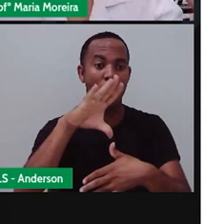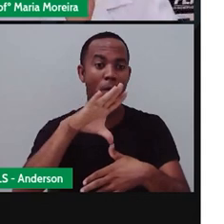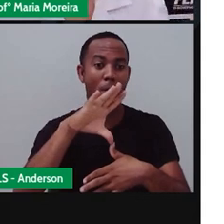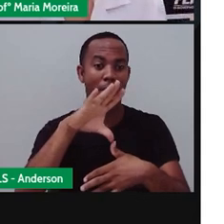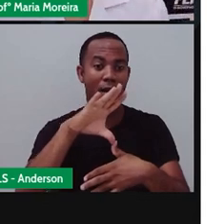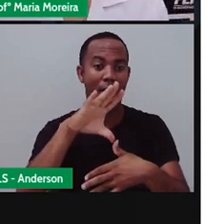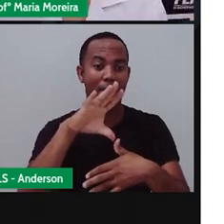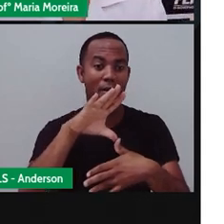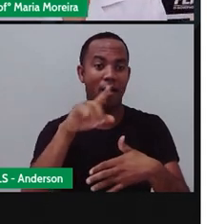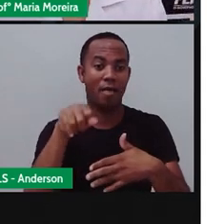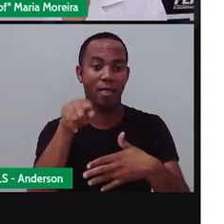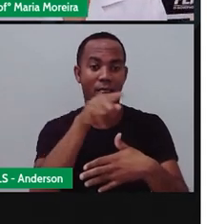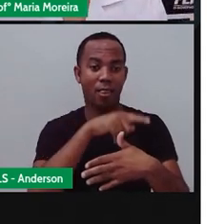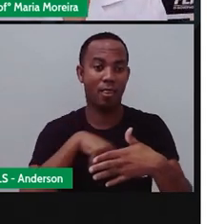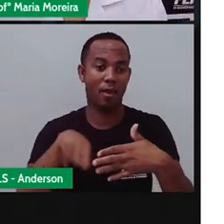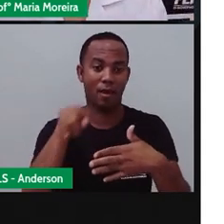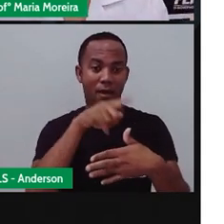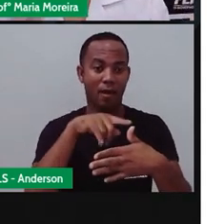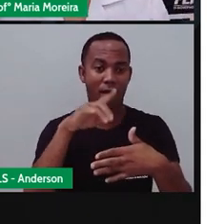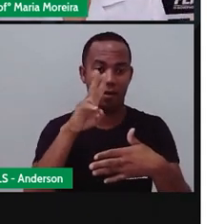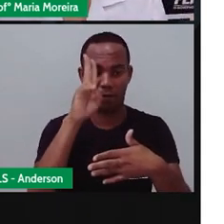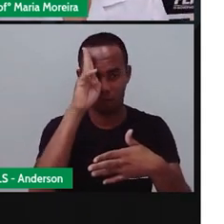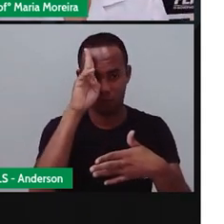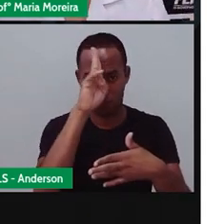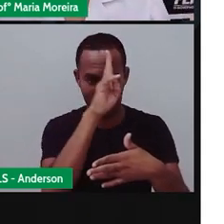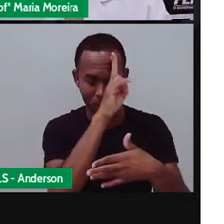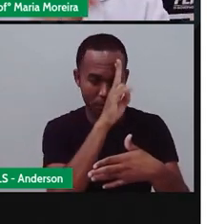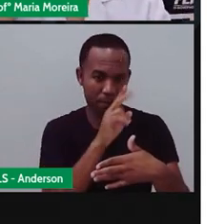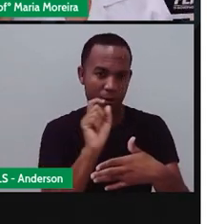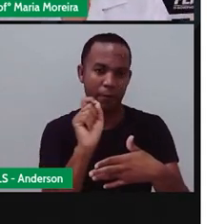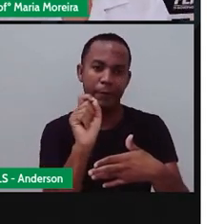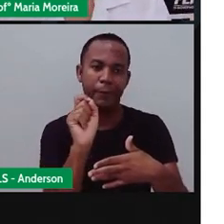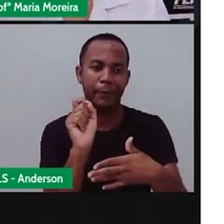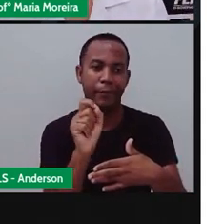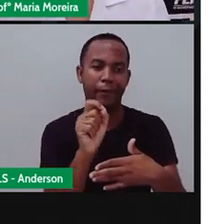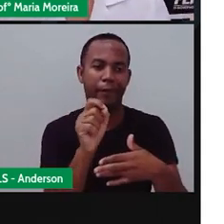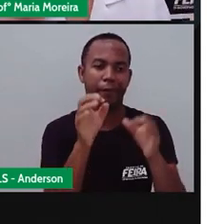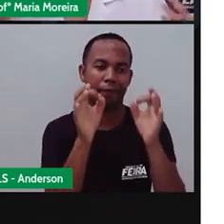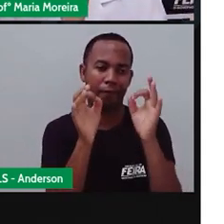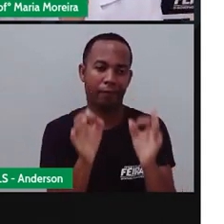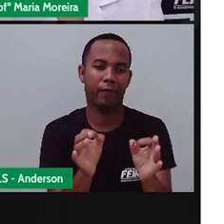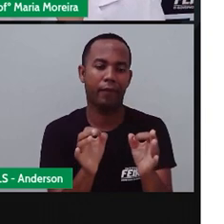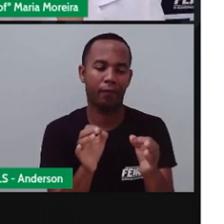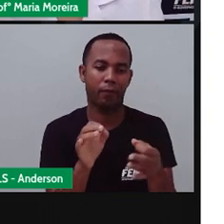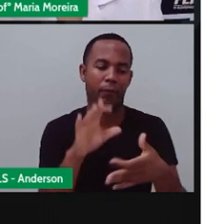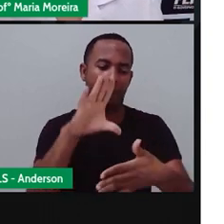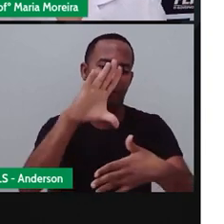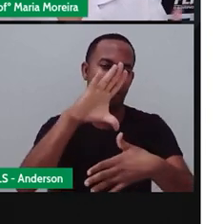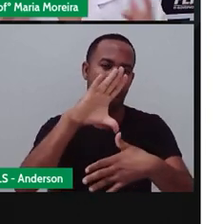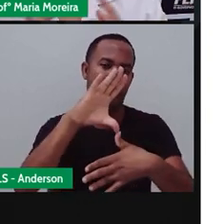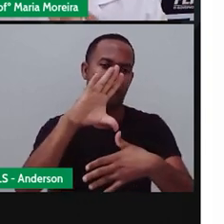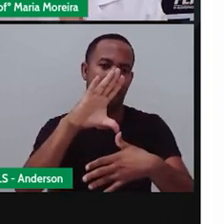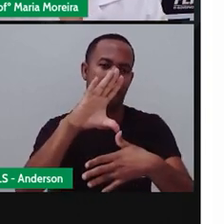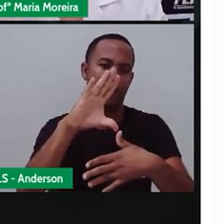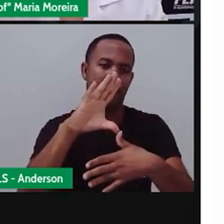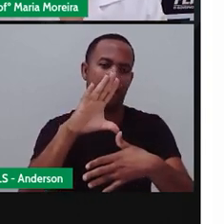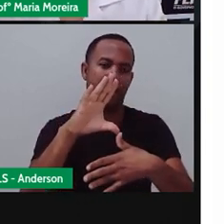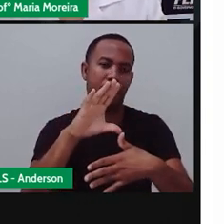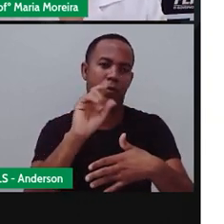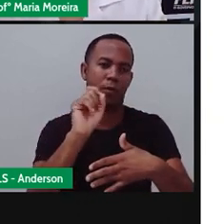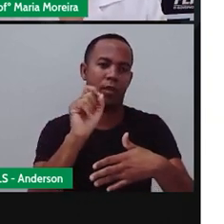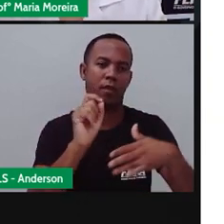aquela imagem que aparece no Uber, né, para quem pega a Uber, tá lá, exatamente, um mapa. Só que é um mapa o quê?